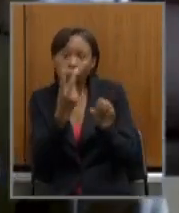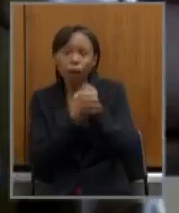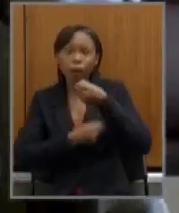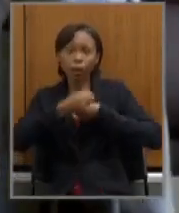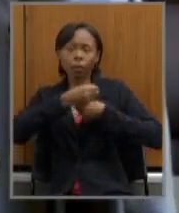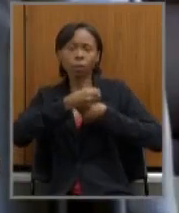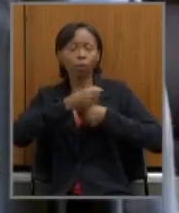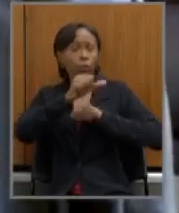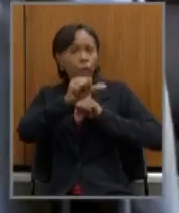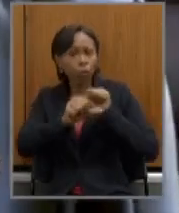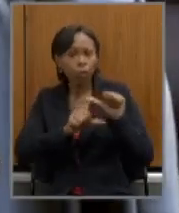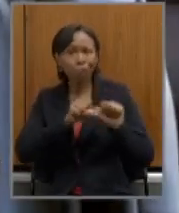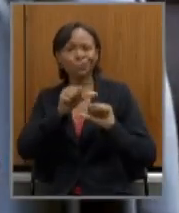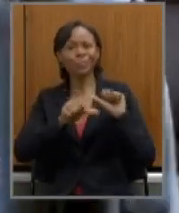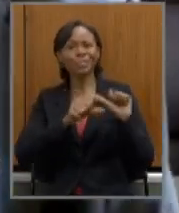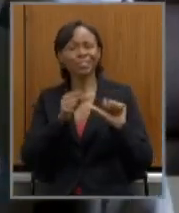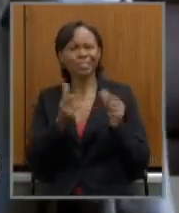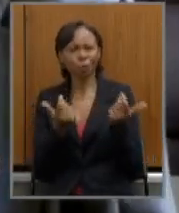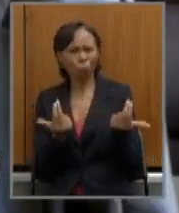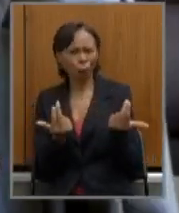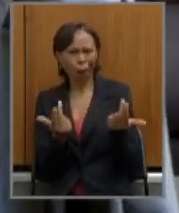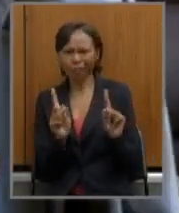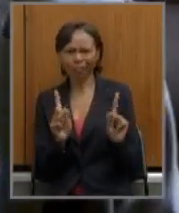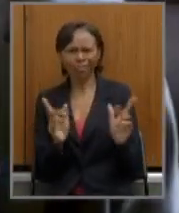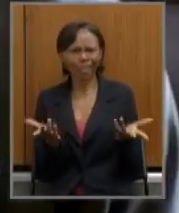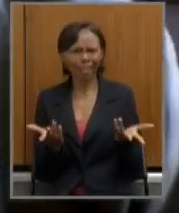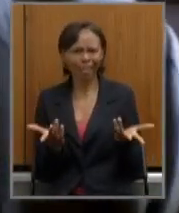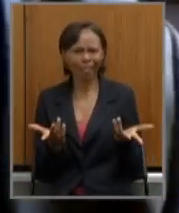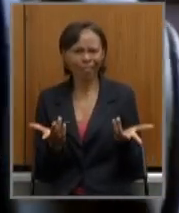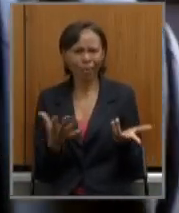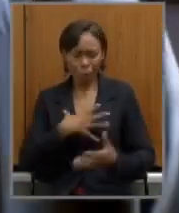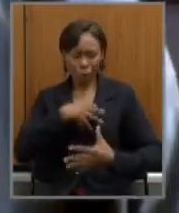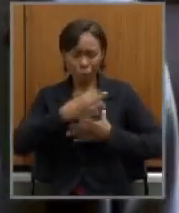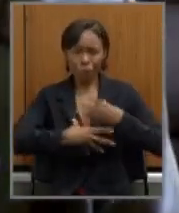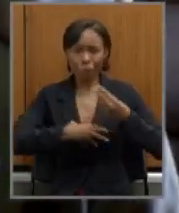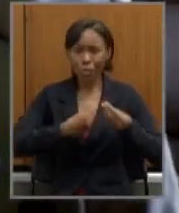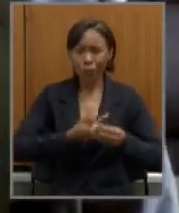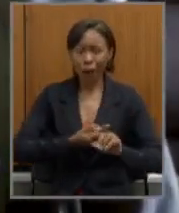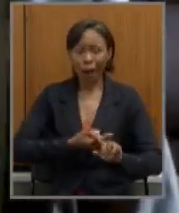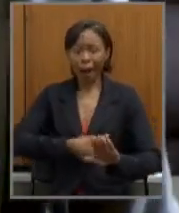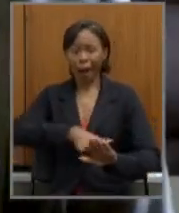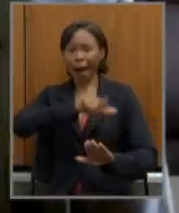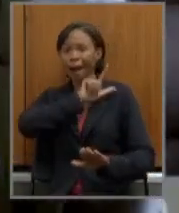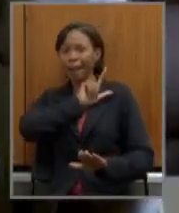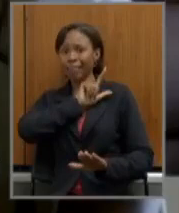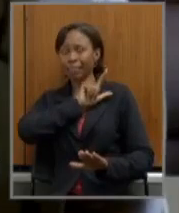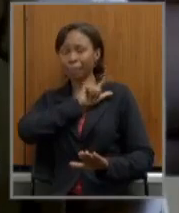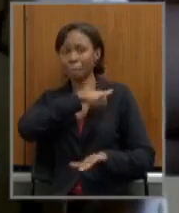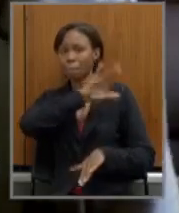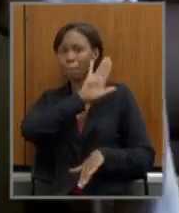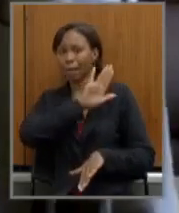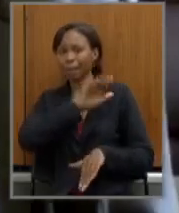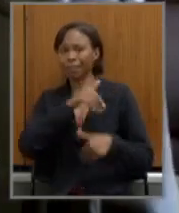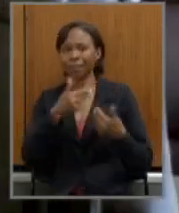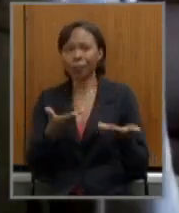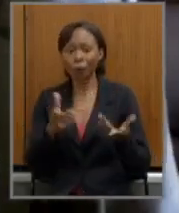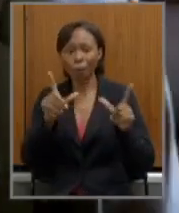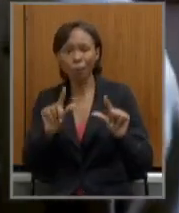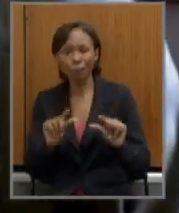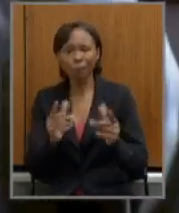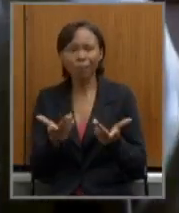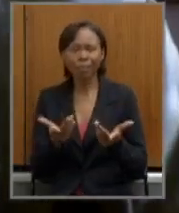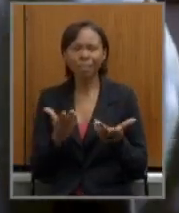alterou mudou não é igual a média de filhos que a mulher tinha o encargo dela em casa enfim